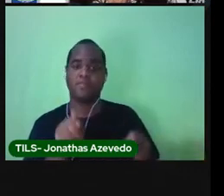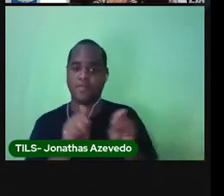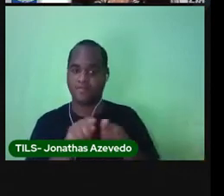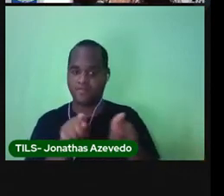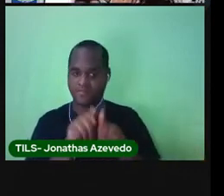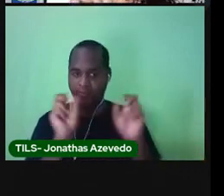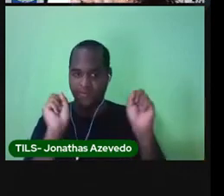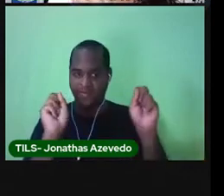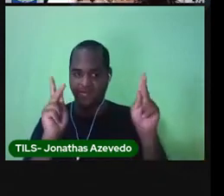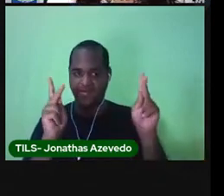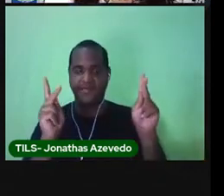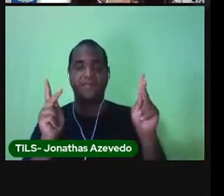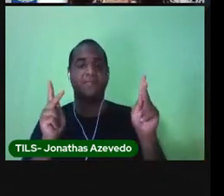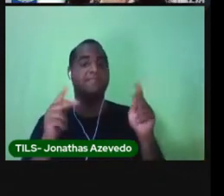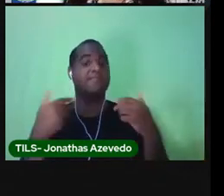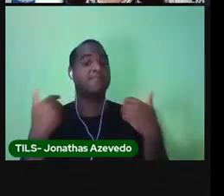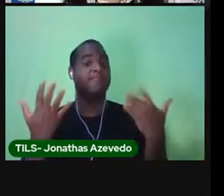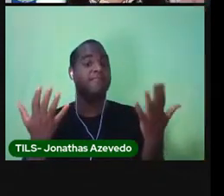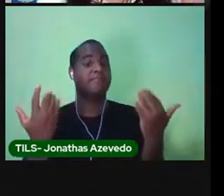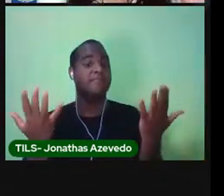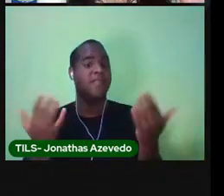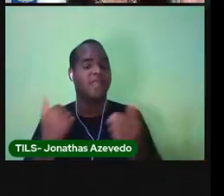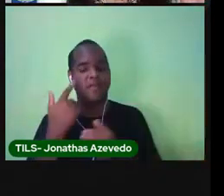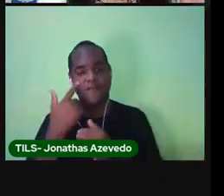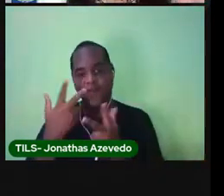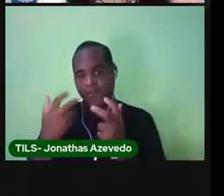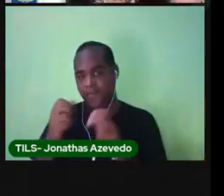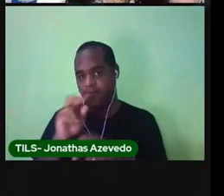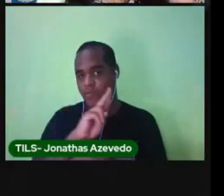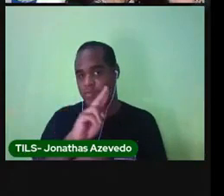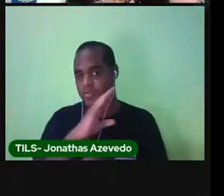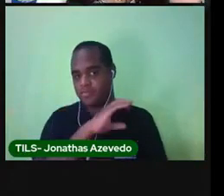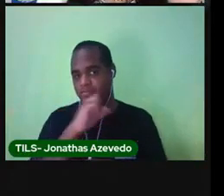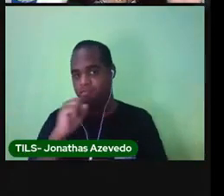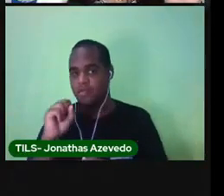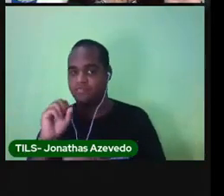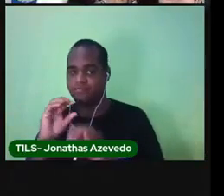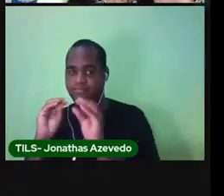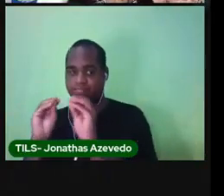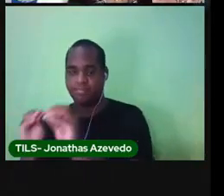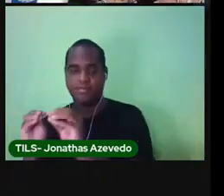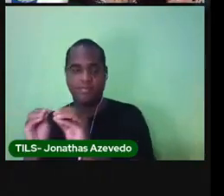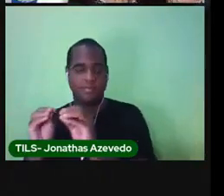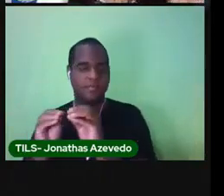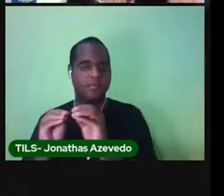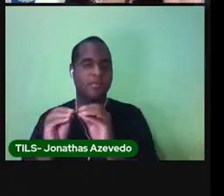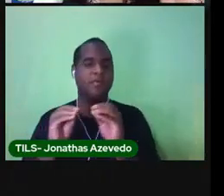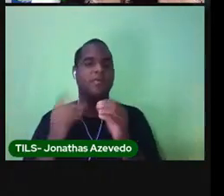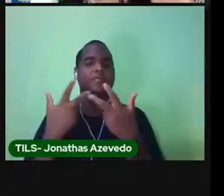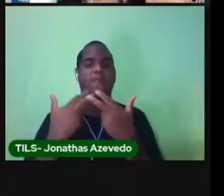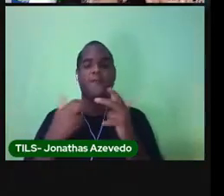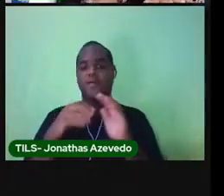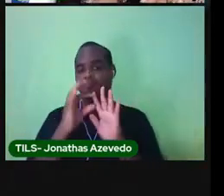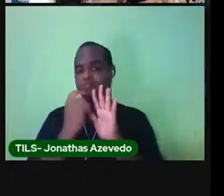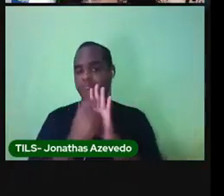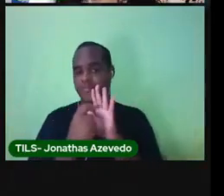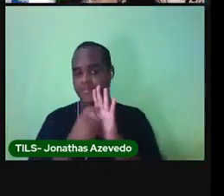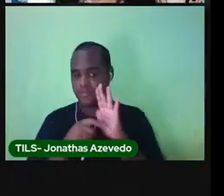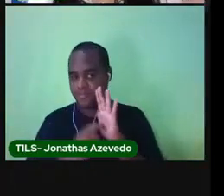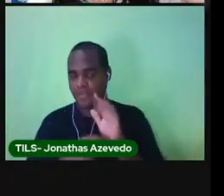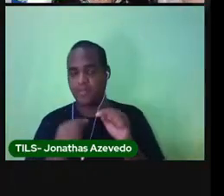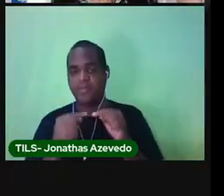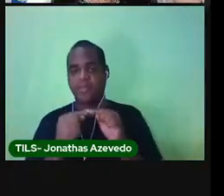Ok? E aí você vai colocar aqui nessas linhas em forma de